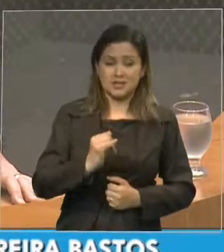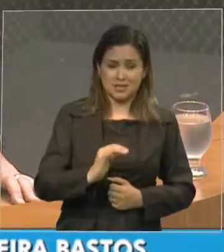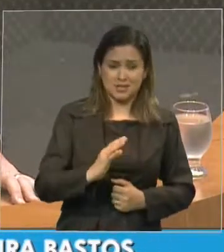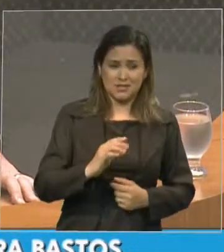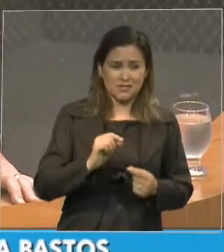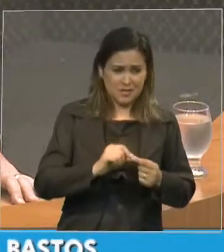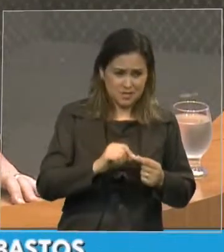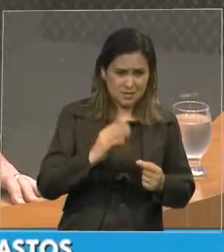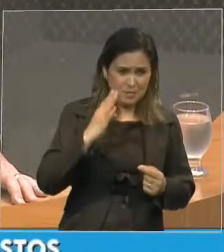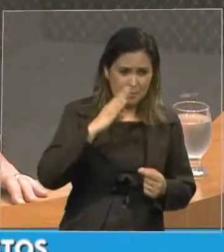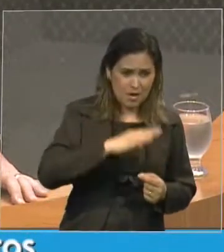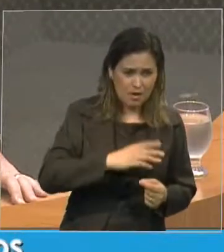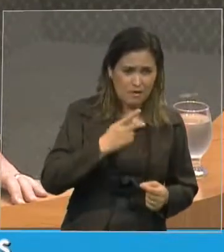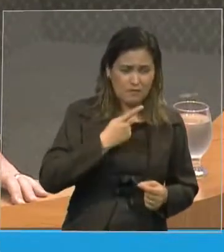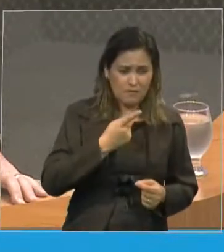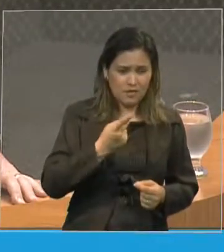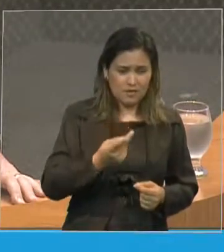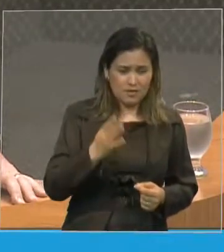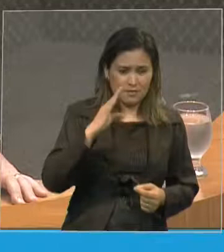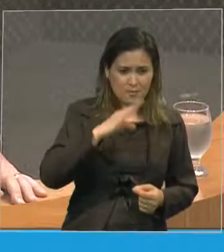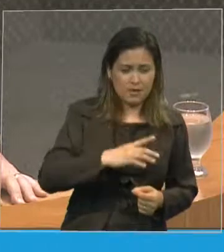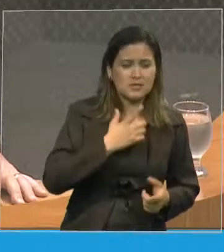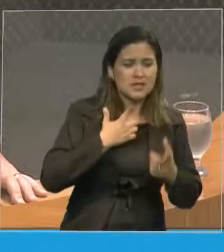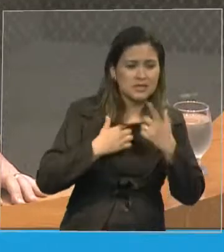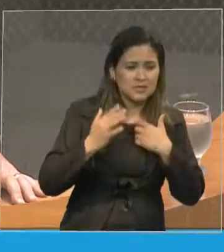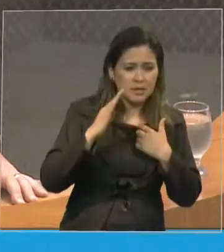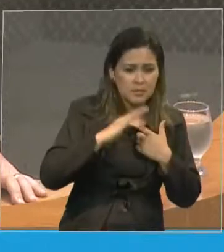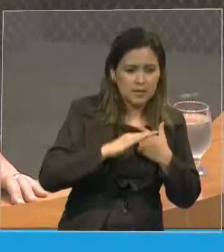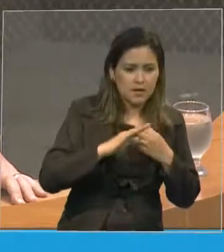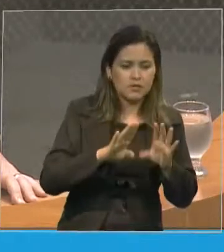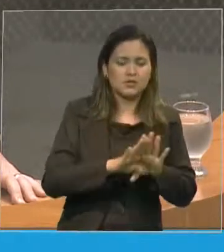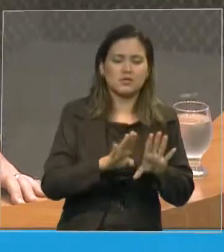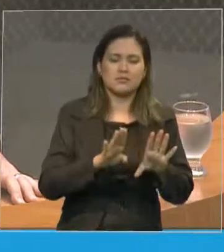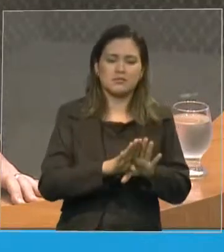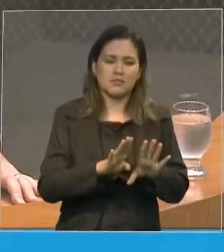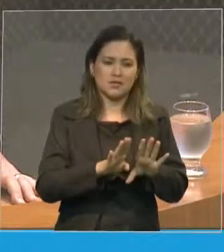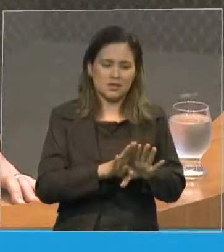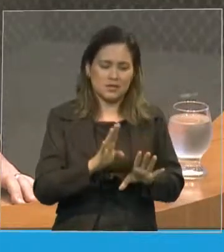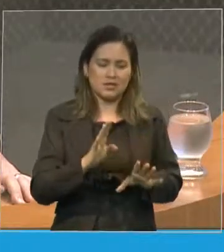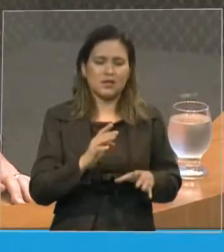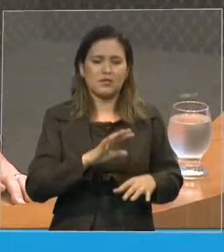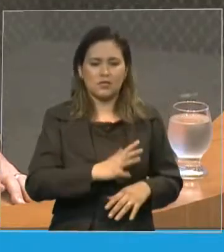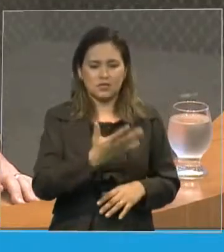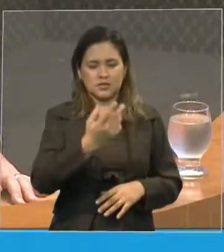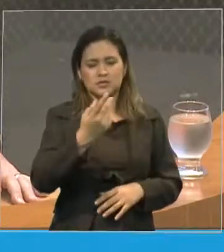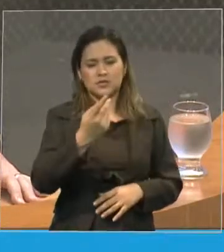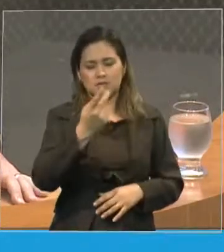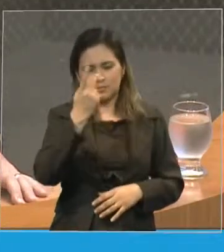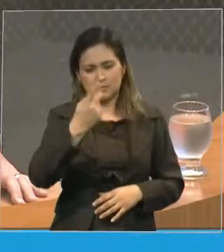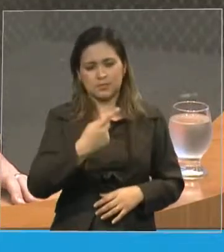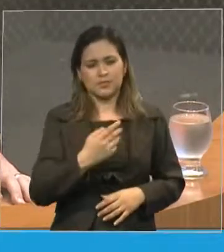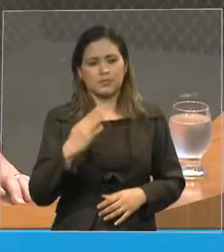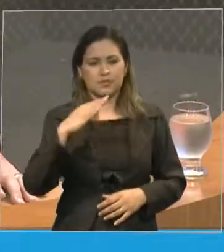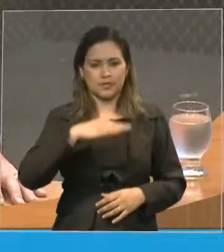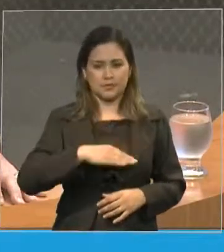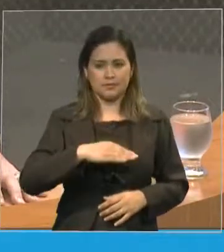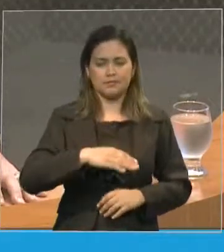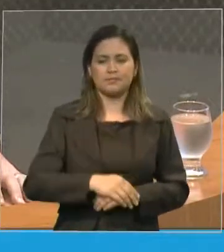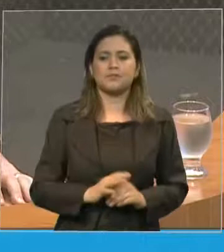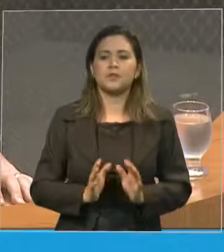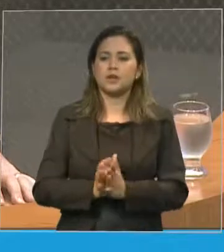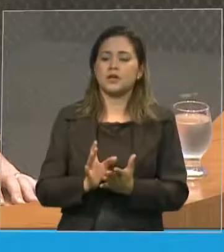mal, e é desejar mal, sobretudo, sem motivo. Então, sendo a Bíblia, a Constituição